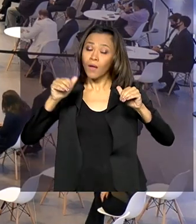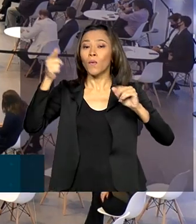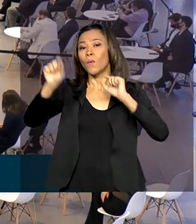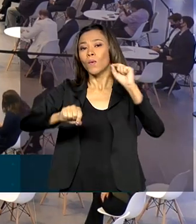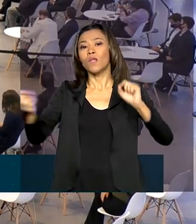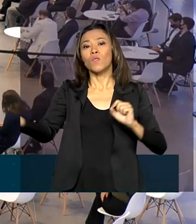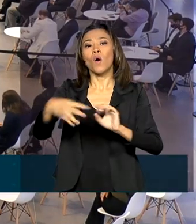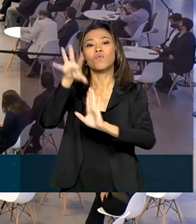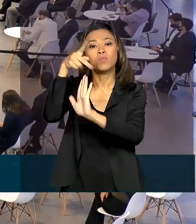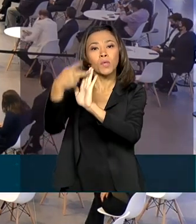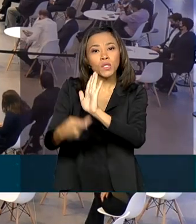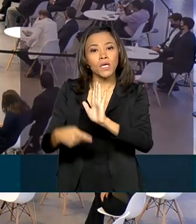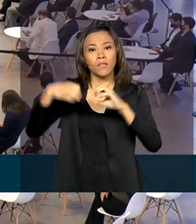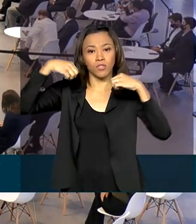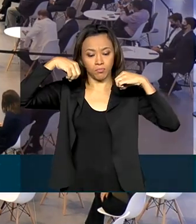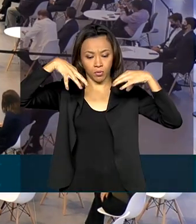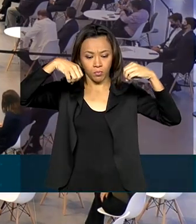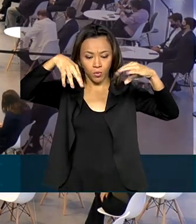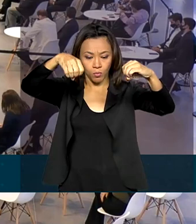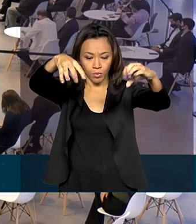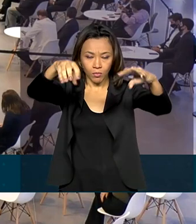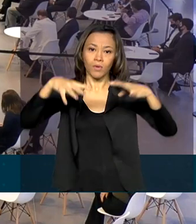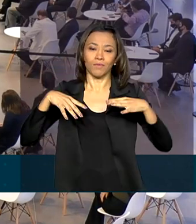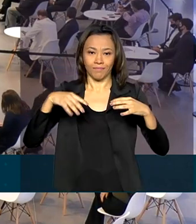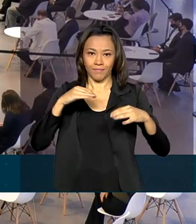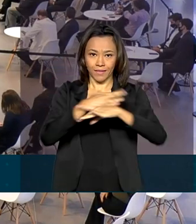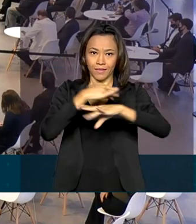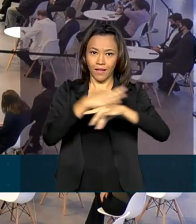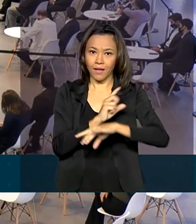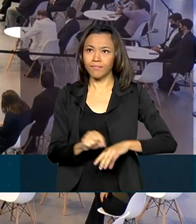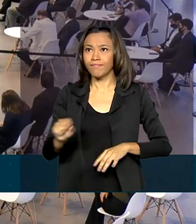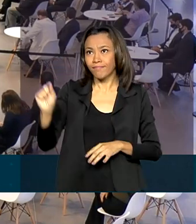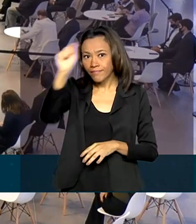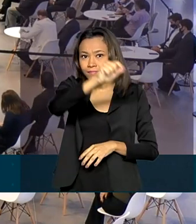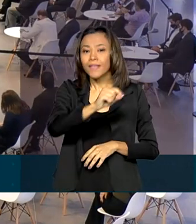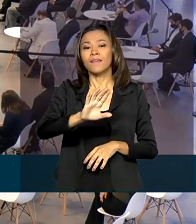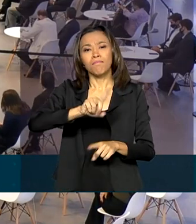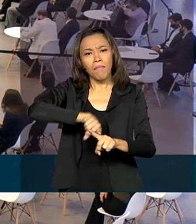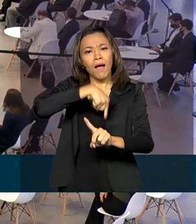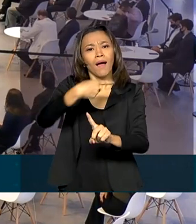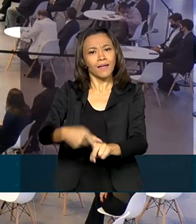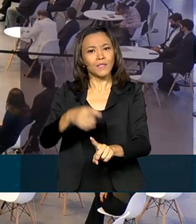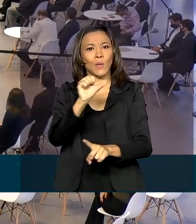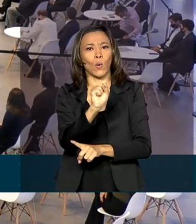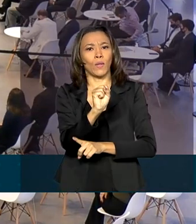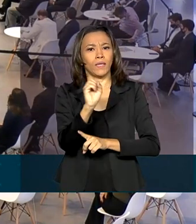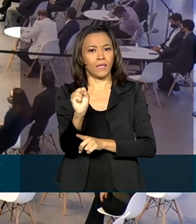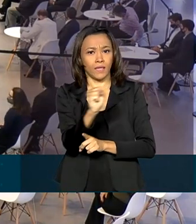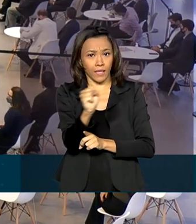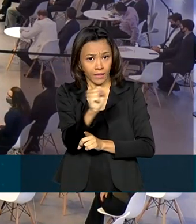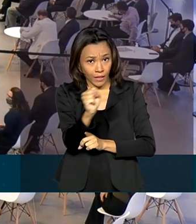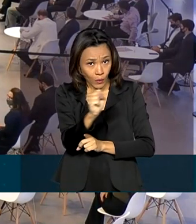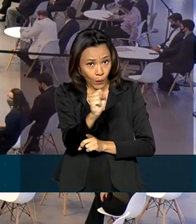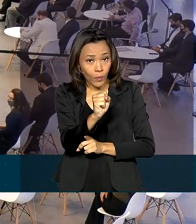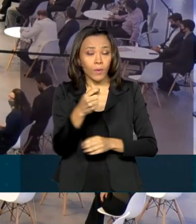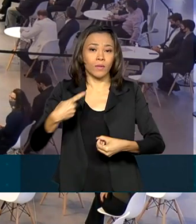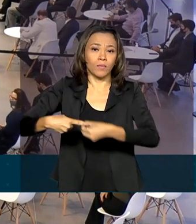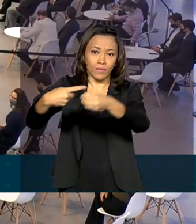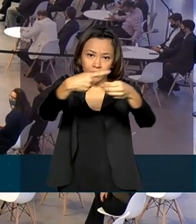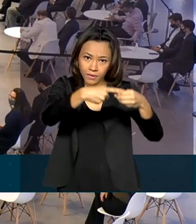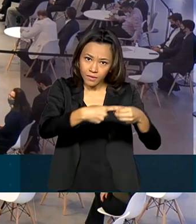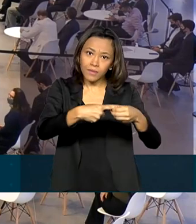novos projetos de iluminação pública que nos permitirá estruturar mais 88 municípios, alguns